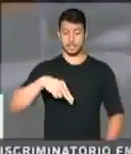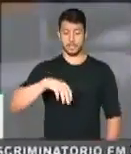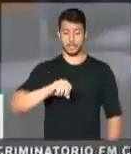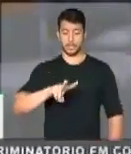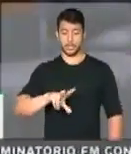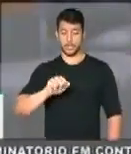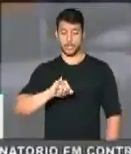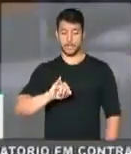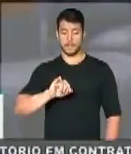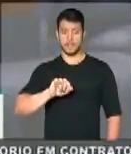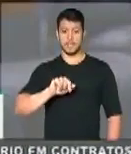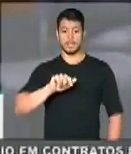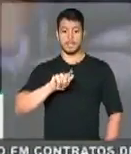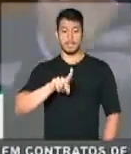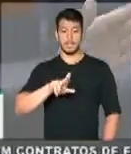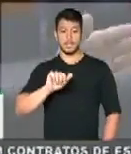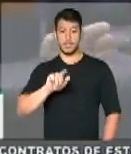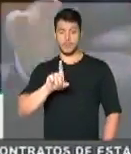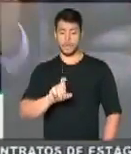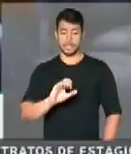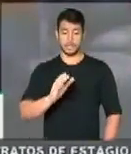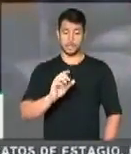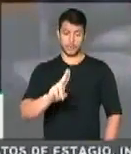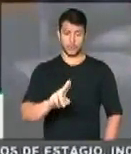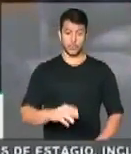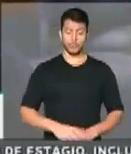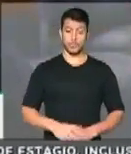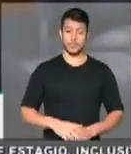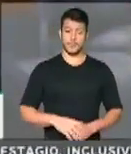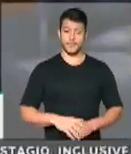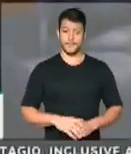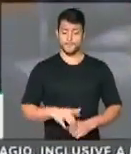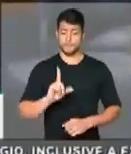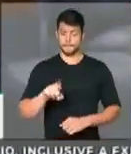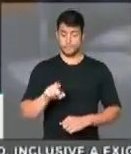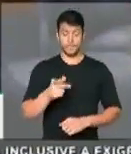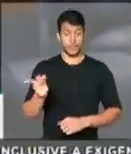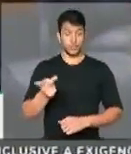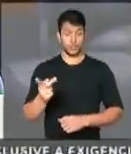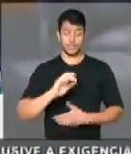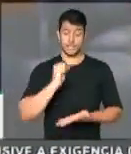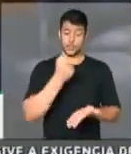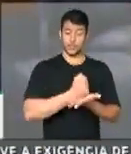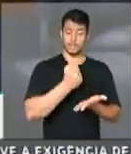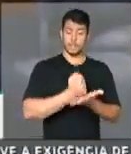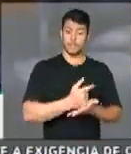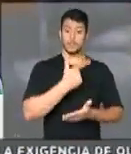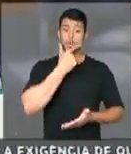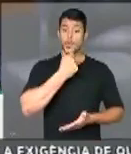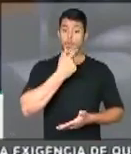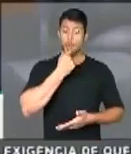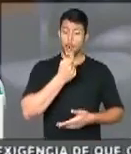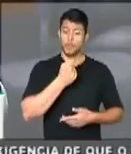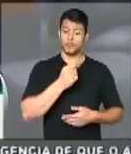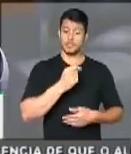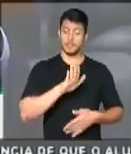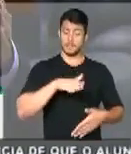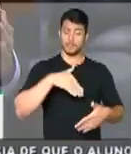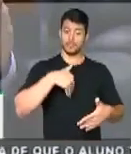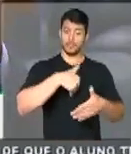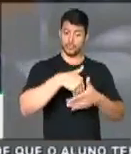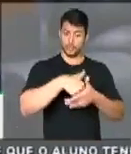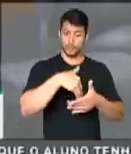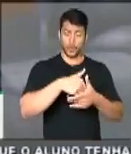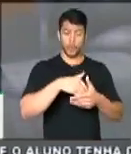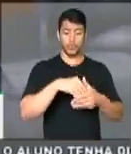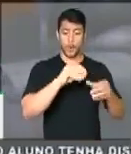futebol muito conhecido, do Fernando, jogou no Grêmio e estava jogando no Spartak de Moscou, para trabalhar com a família desse jogador